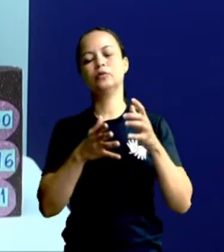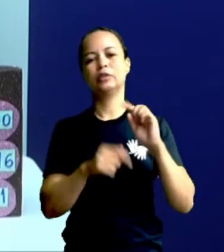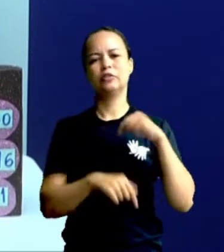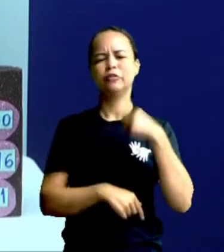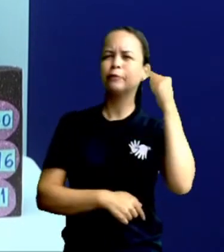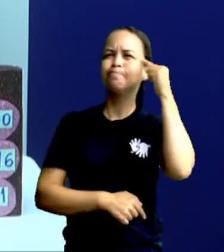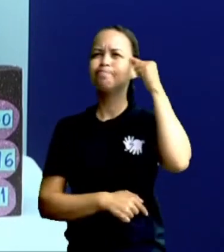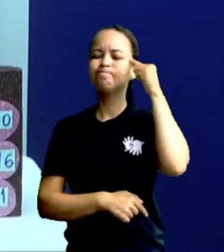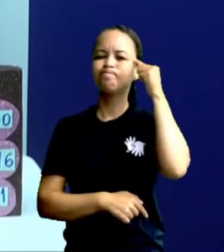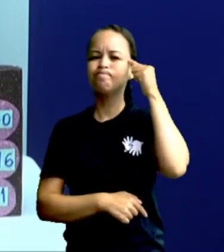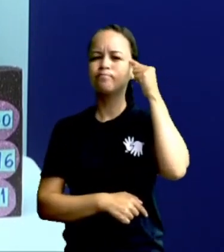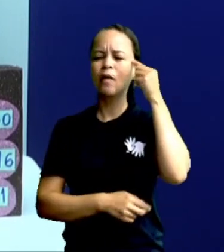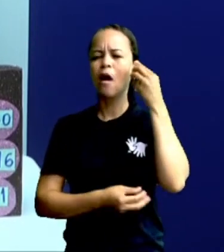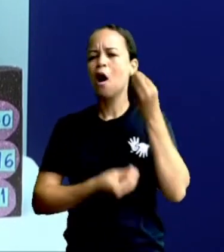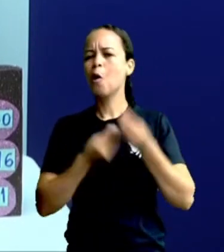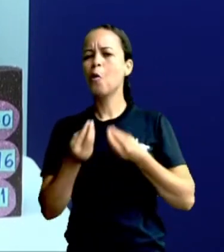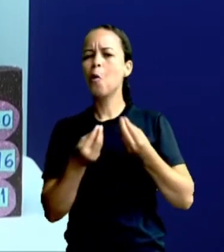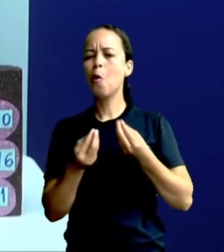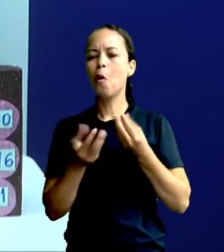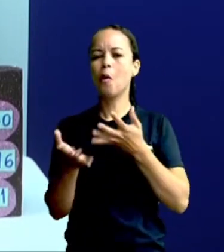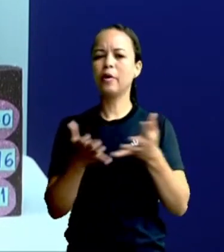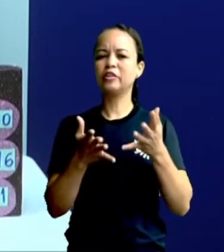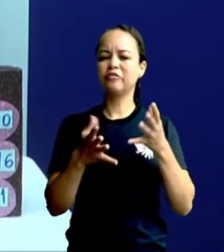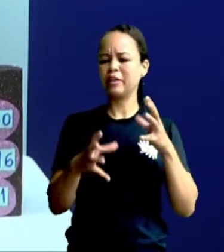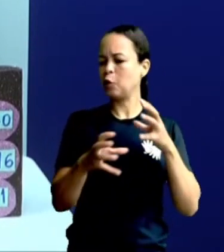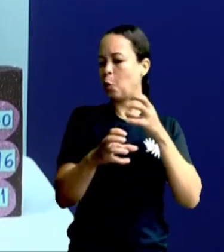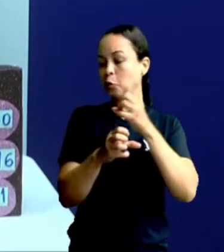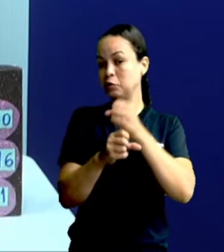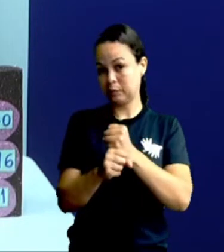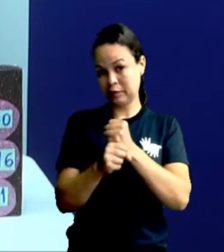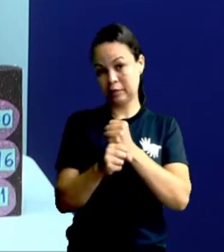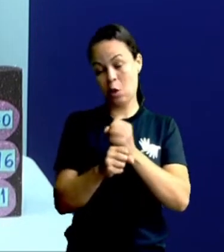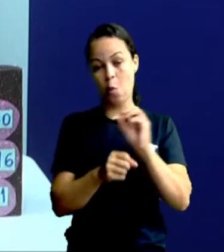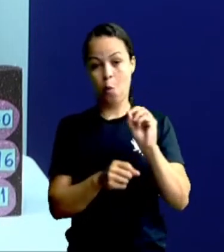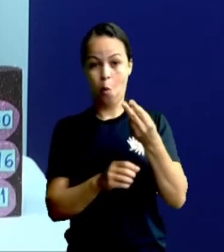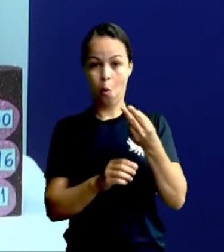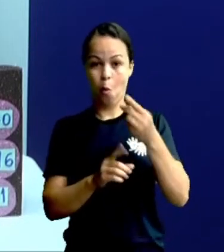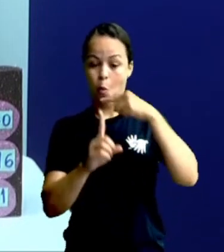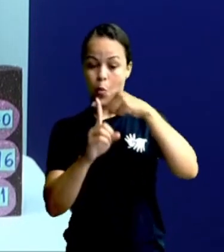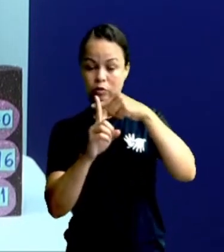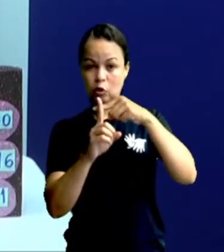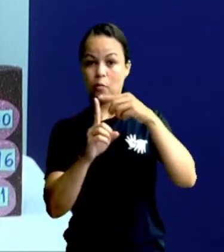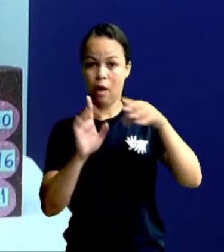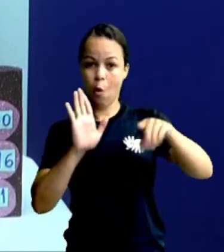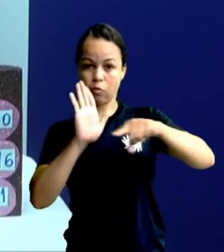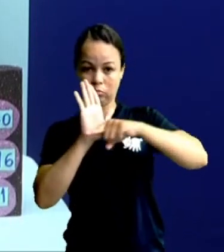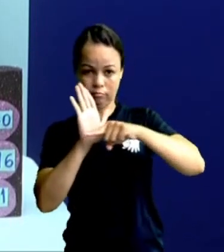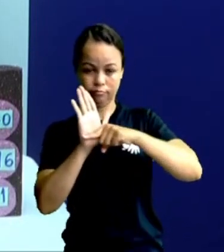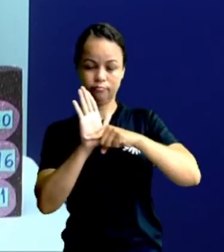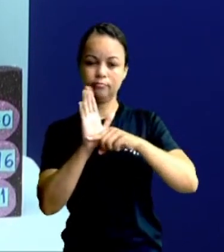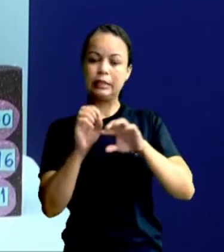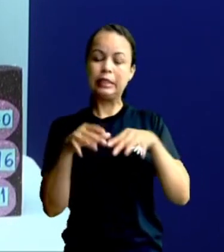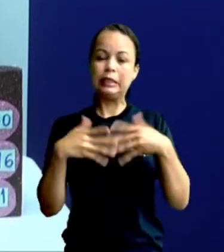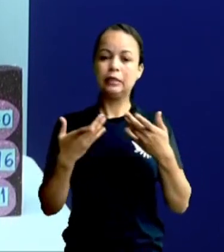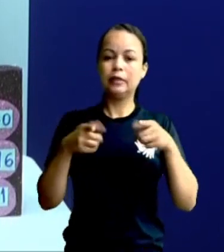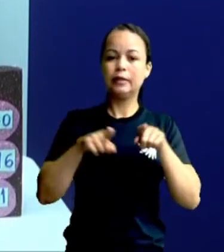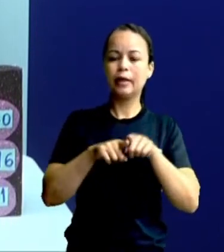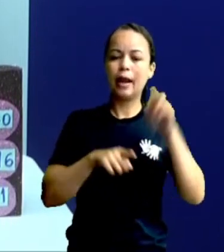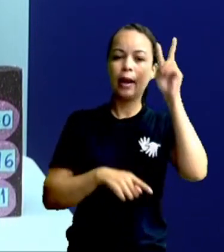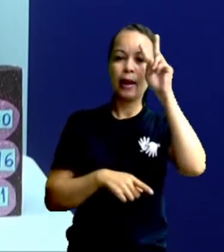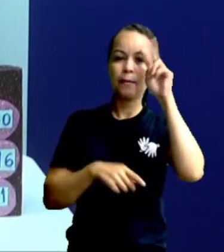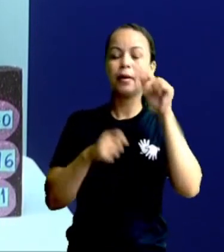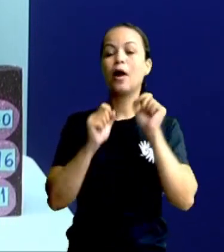dúvida. Se a gente faz uma continha de adição ou de subtração, a gente sempre tem que lembrar que